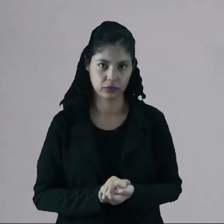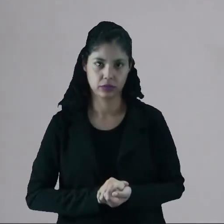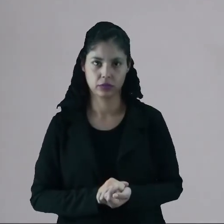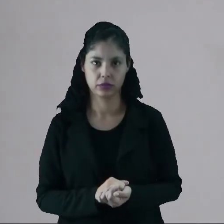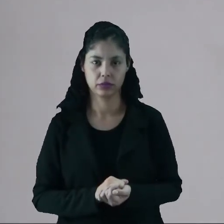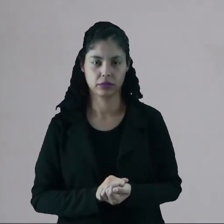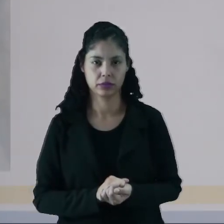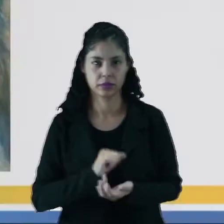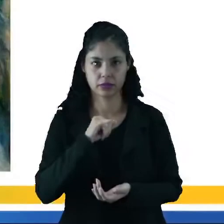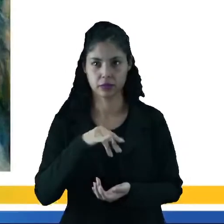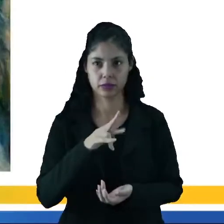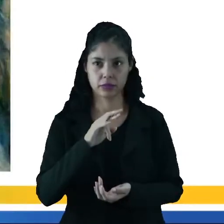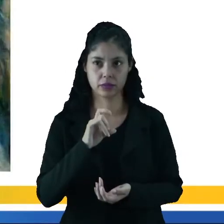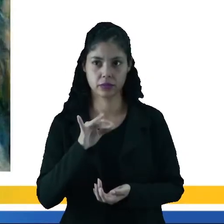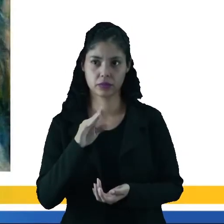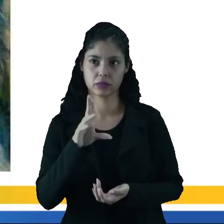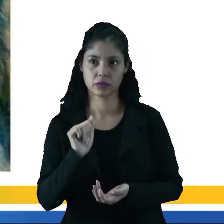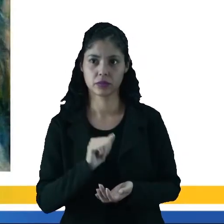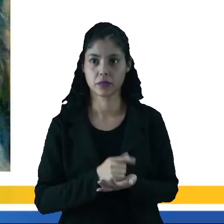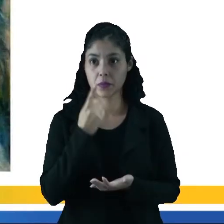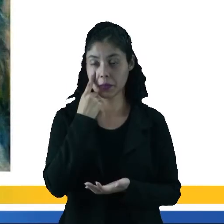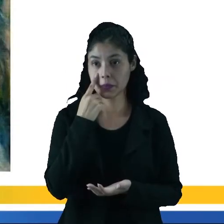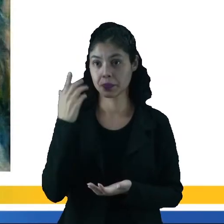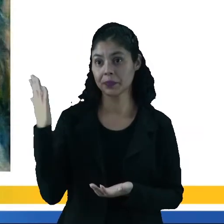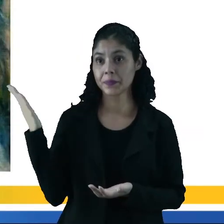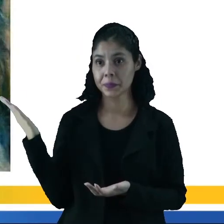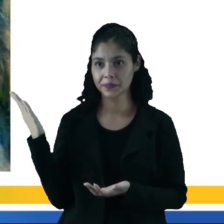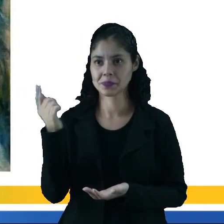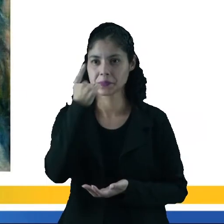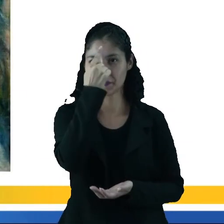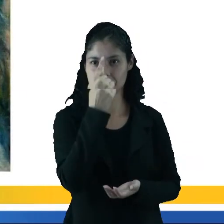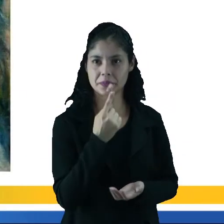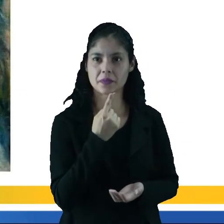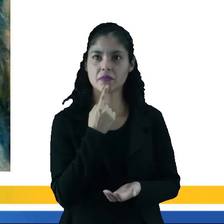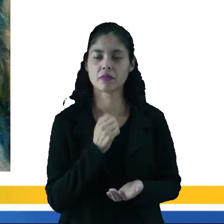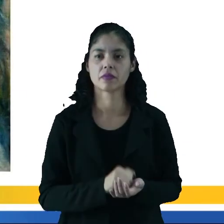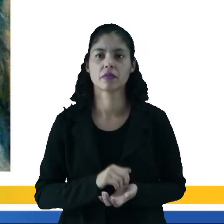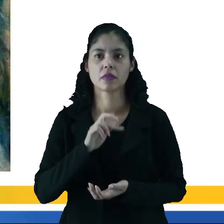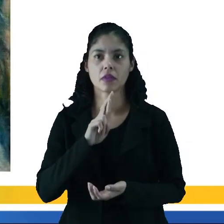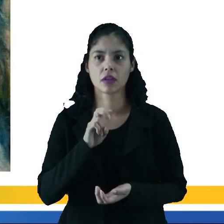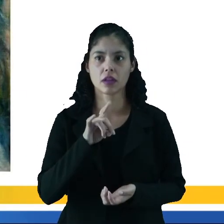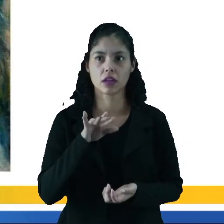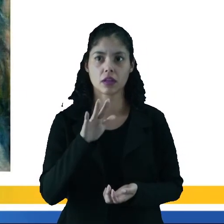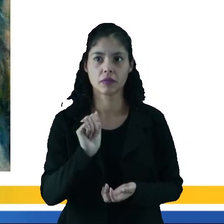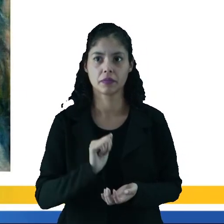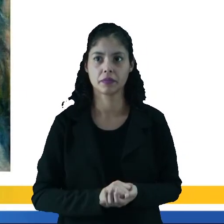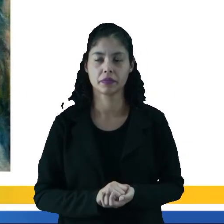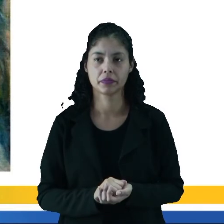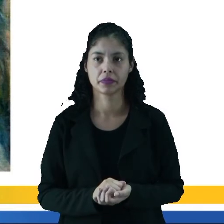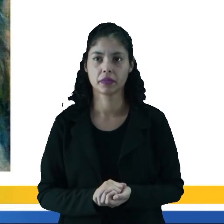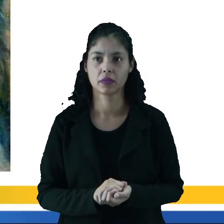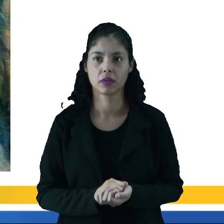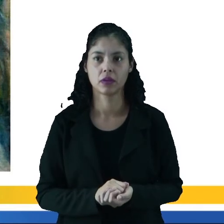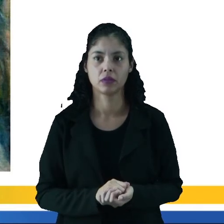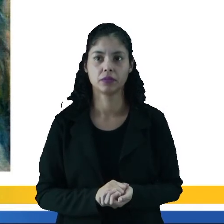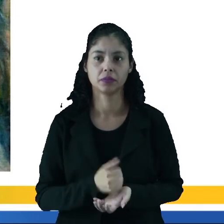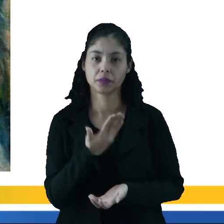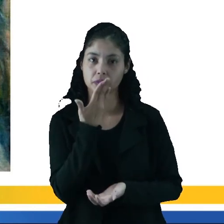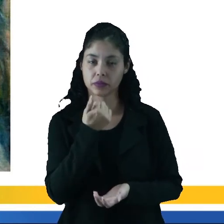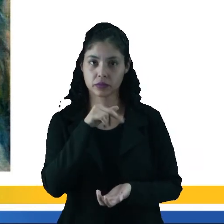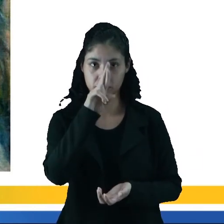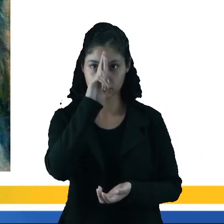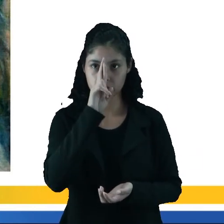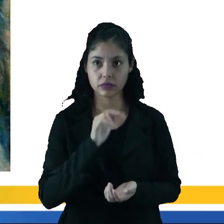impressionismo. Observe aqui, essa imagem é uma imagem de Renoir, essa imagem é um almoço no